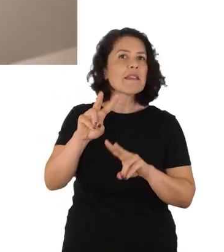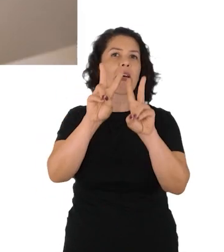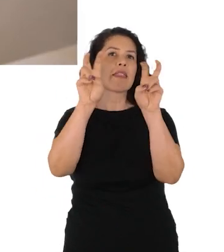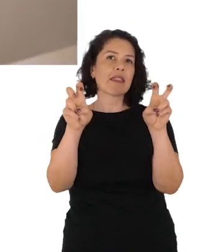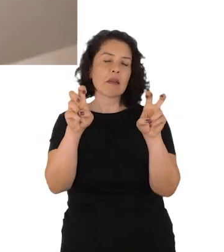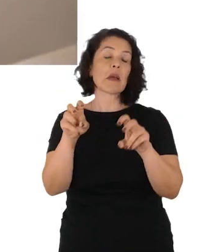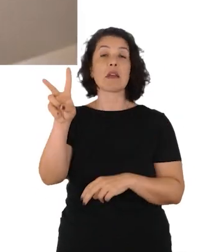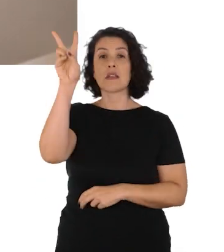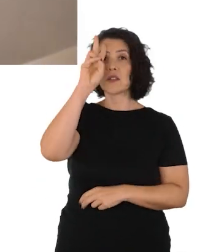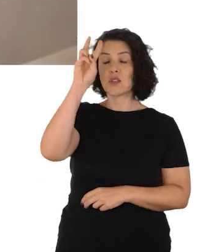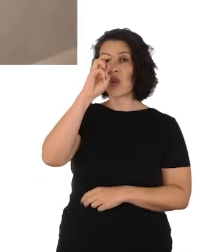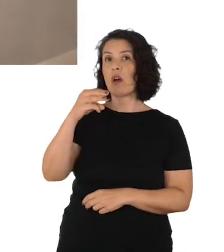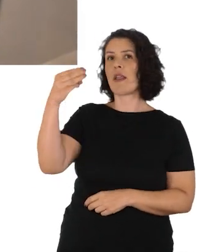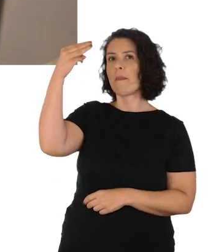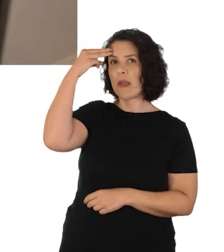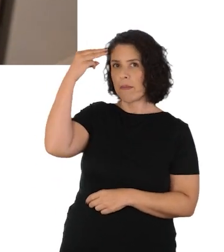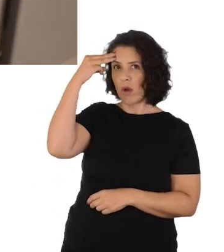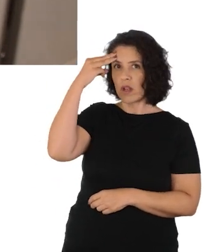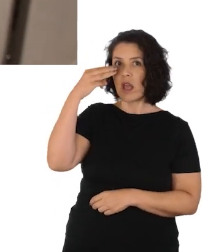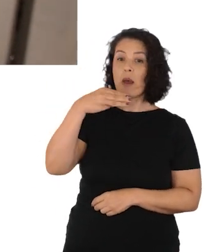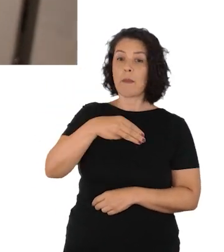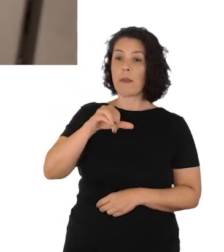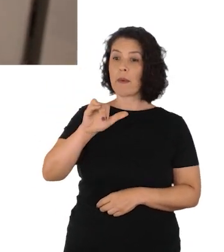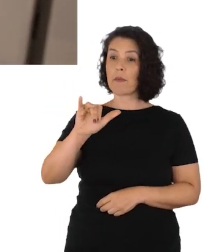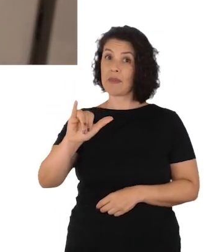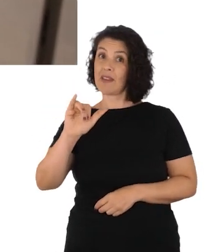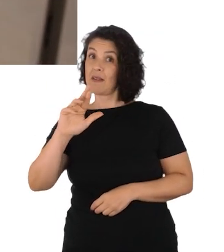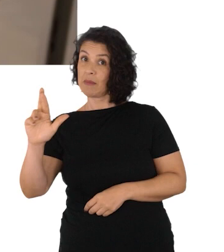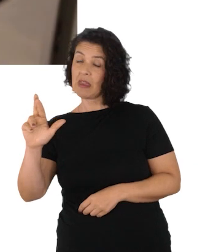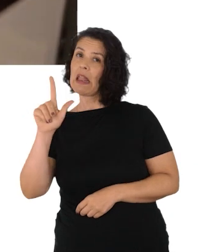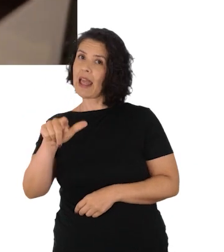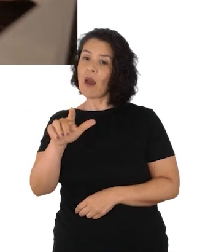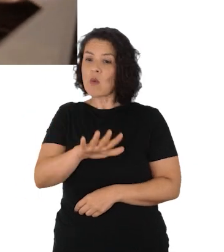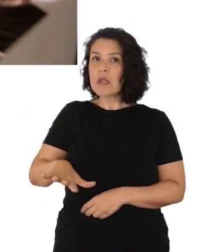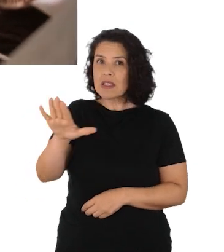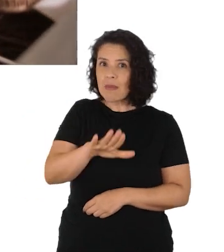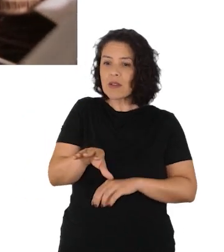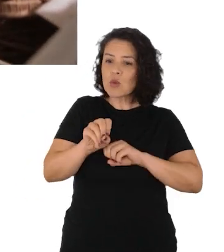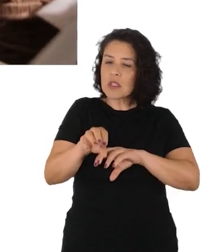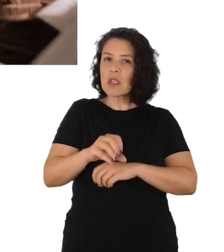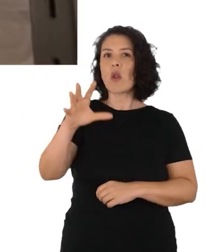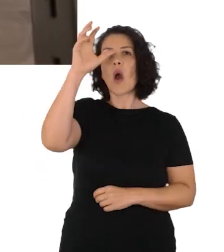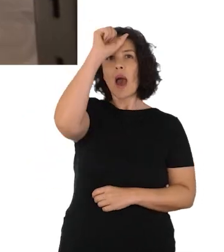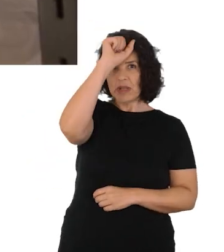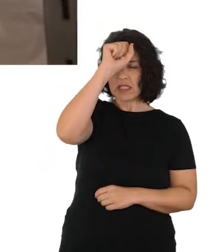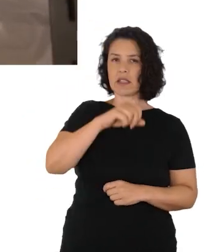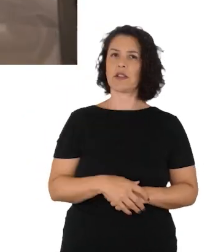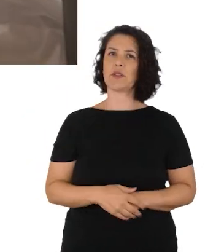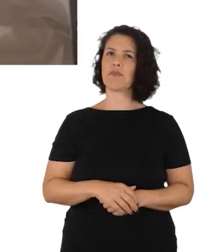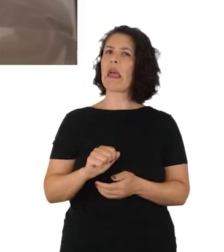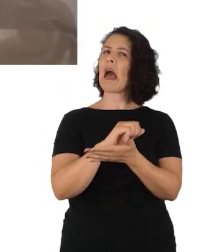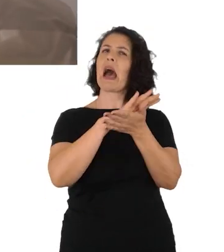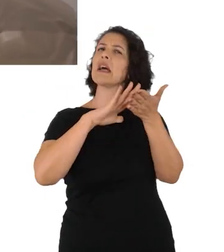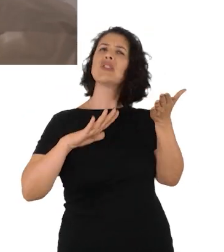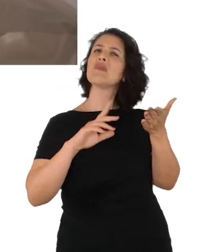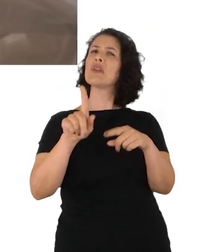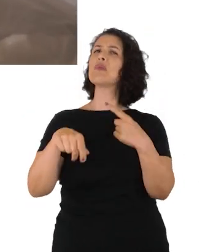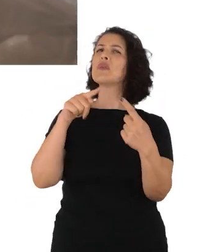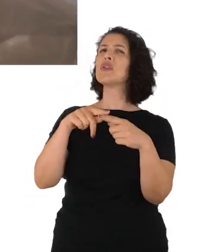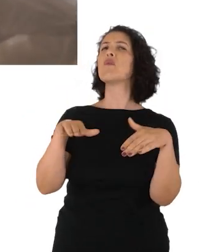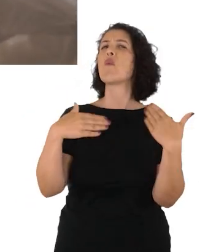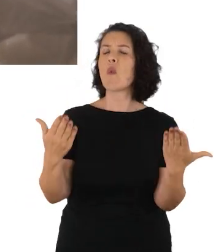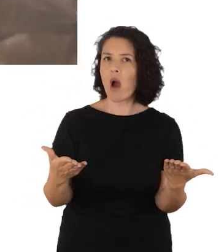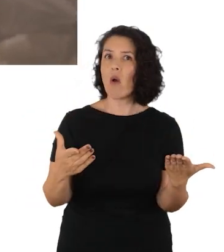intitulada História e Memória, o Museu Integrado de Roraima como um espaço de ensino e aprendizagem. A ideia dessa atividade,